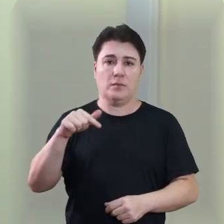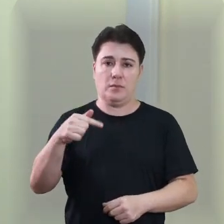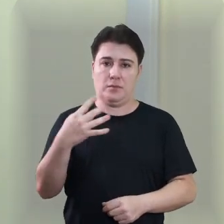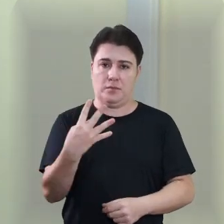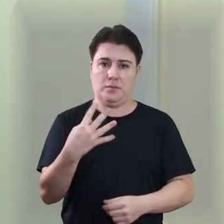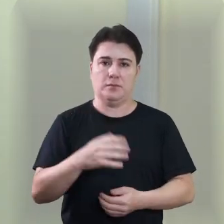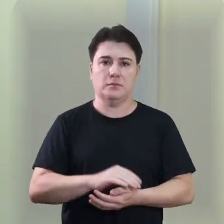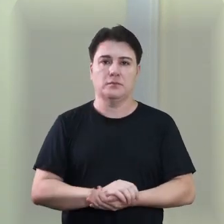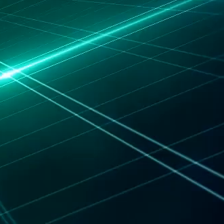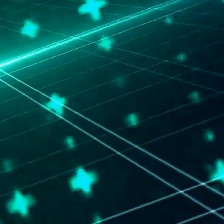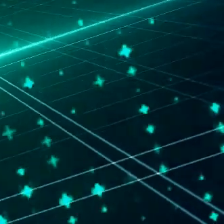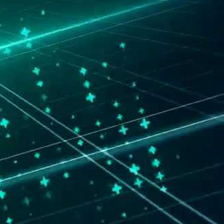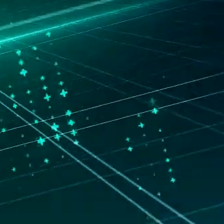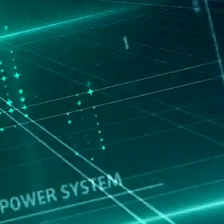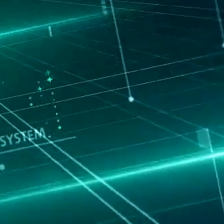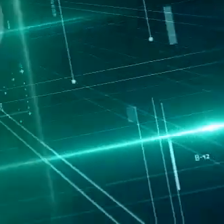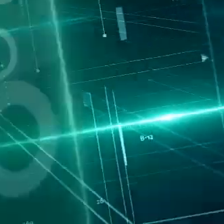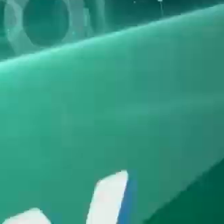em 1974.